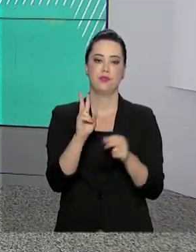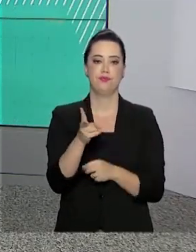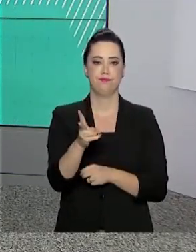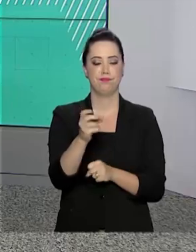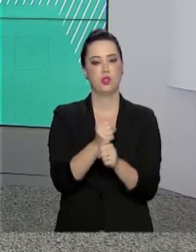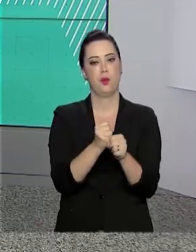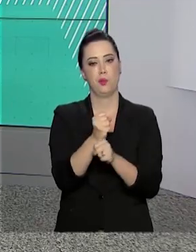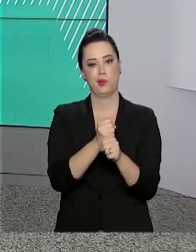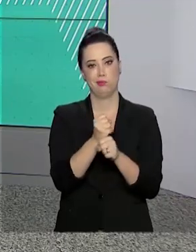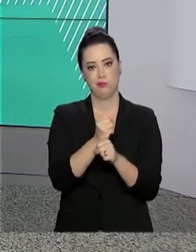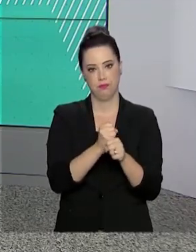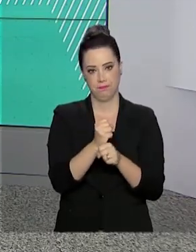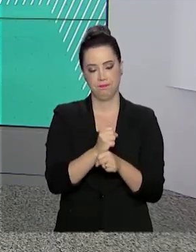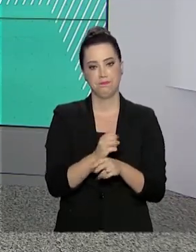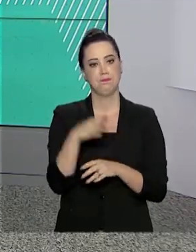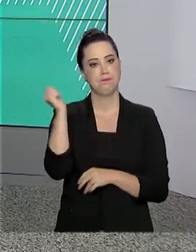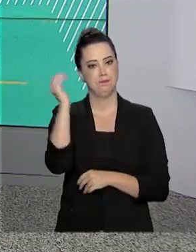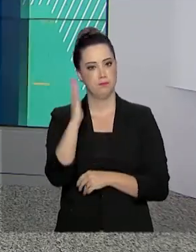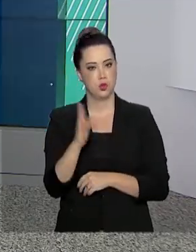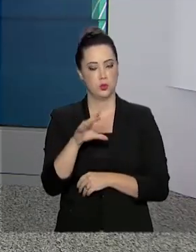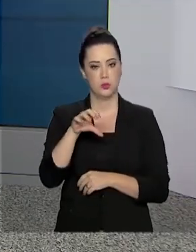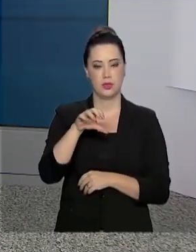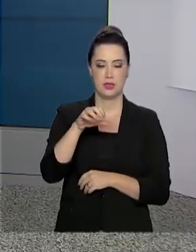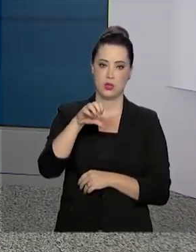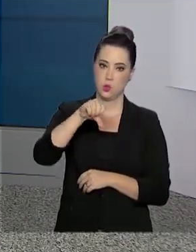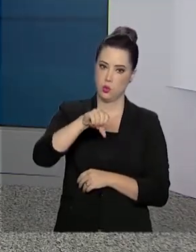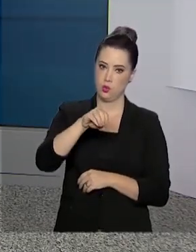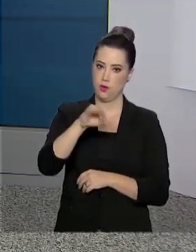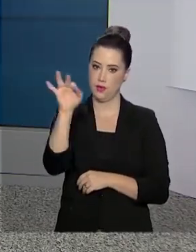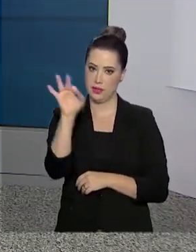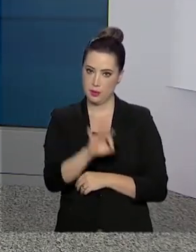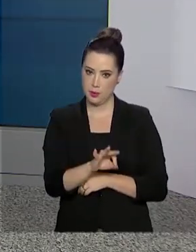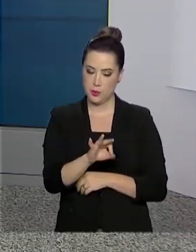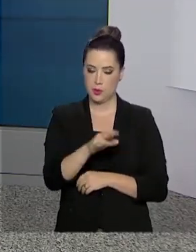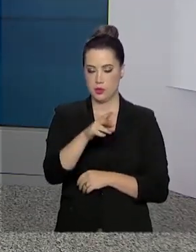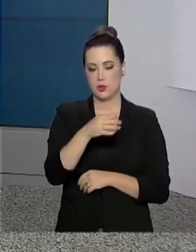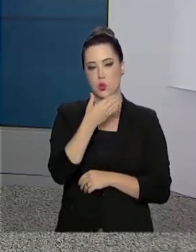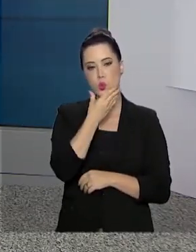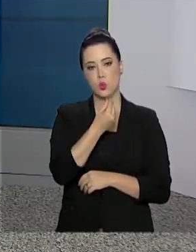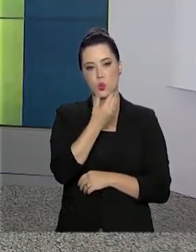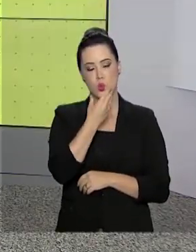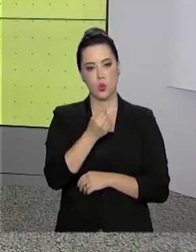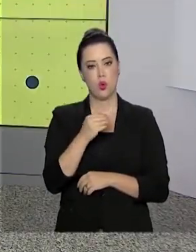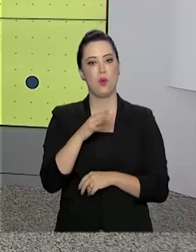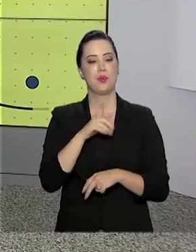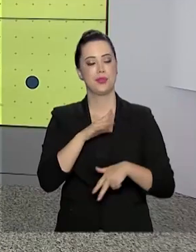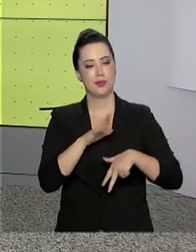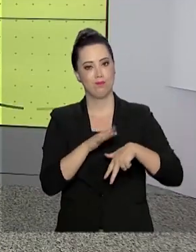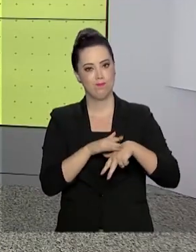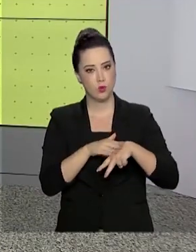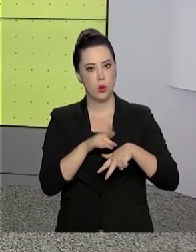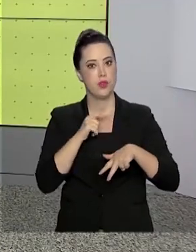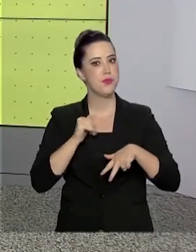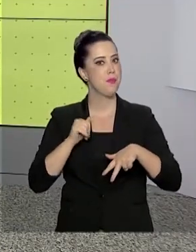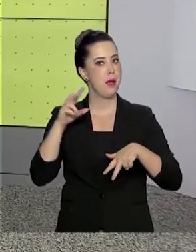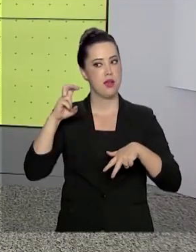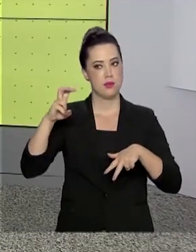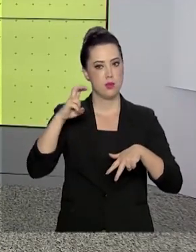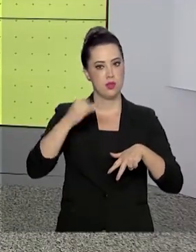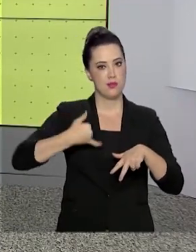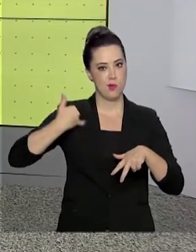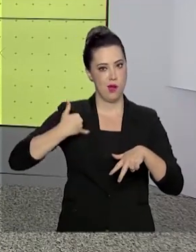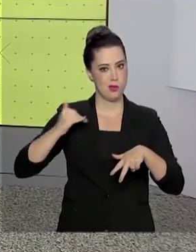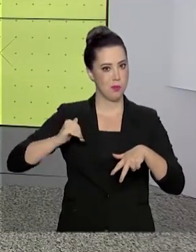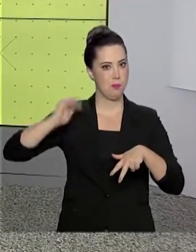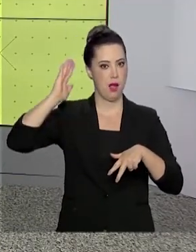só no ano passado. E no Brasil, nove a cada dez homens com a doença têm mais de 55 anos. Neste mês, o governo